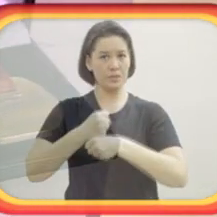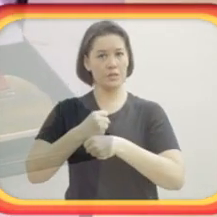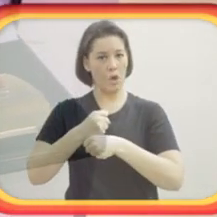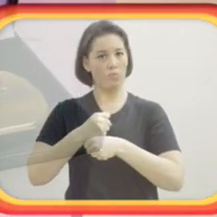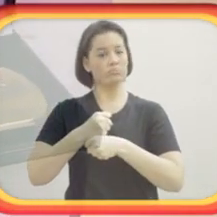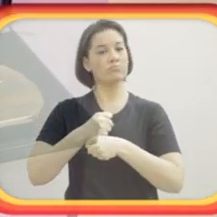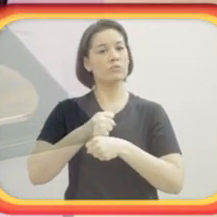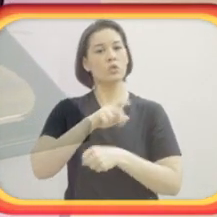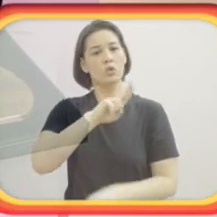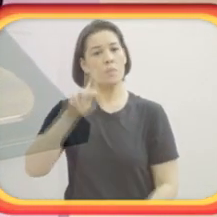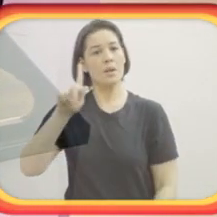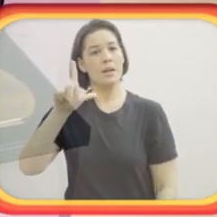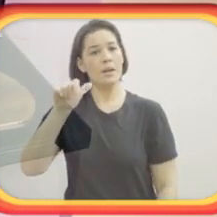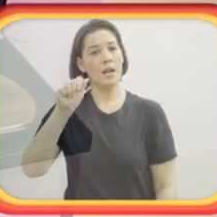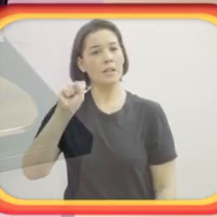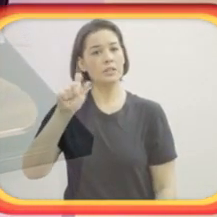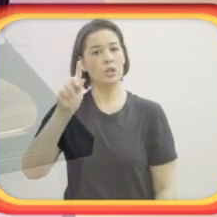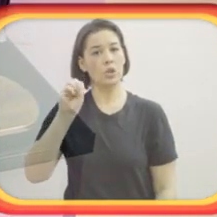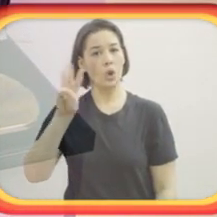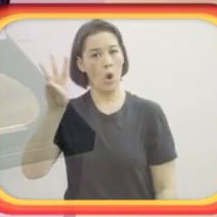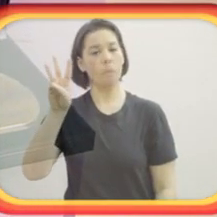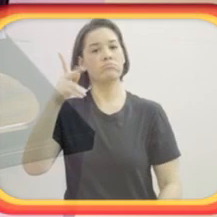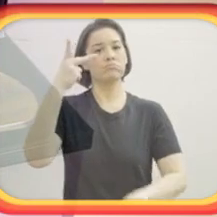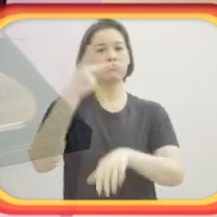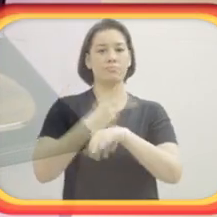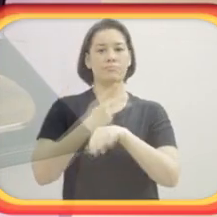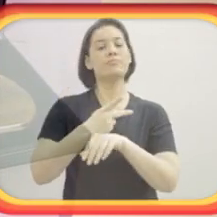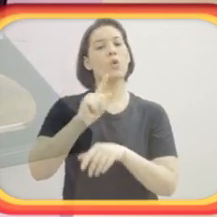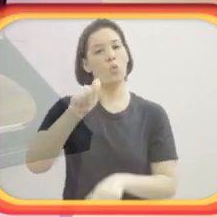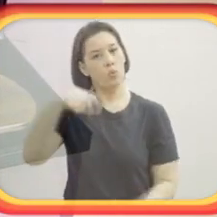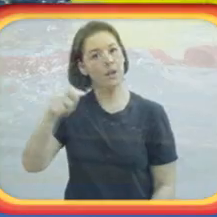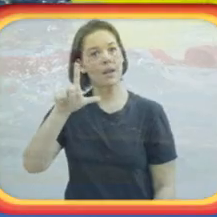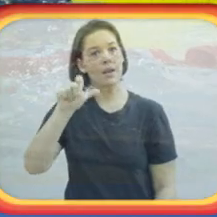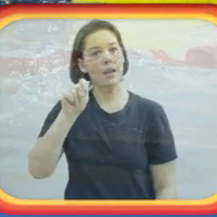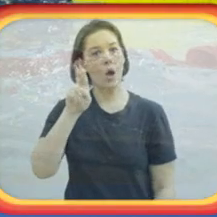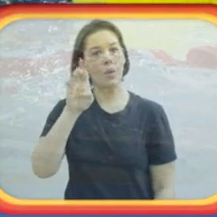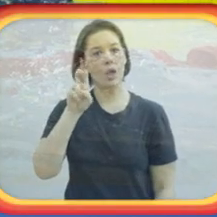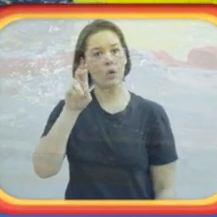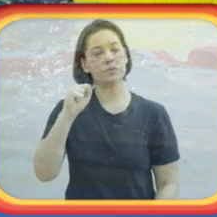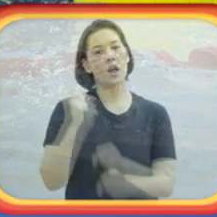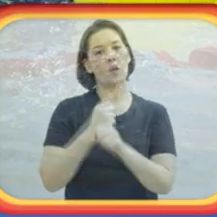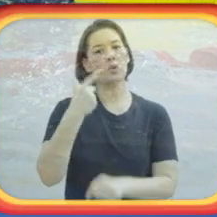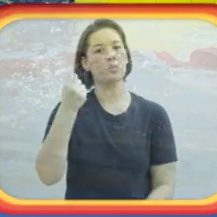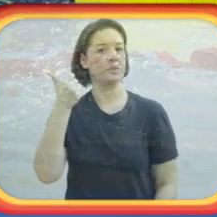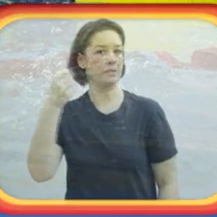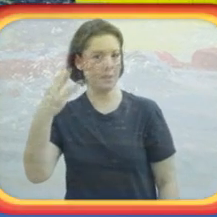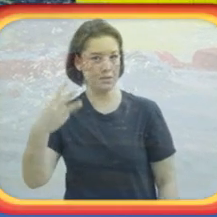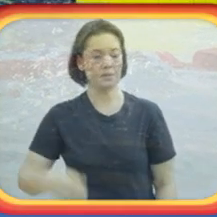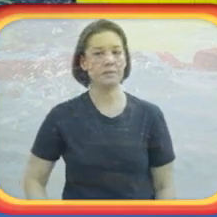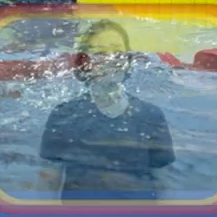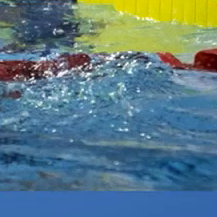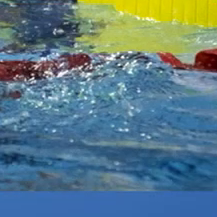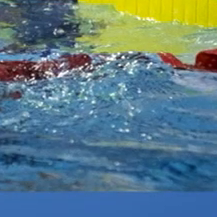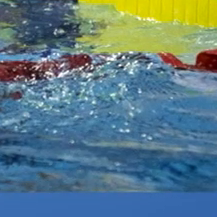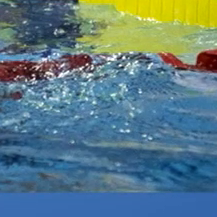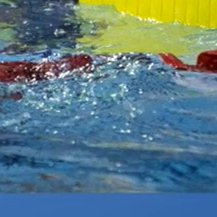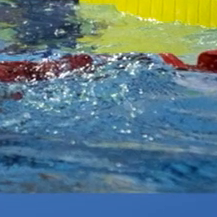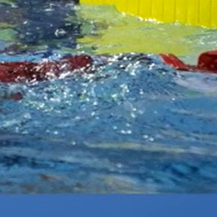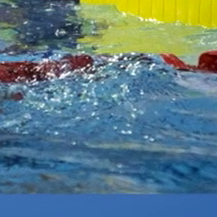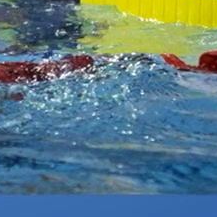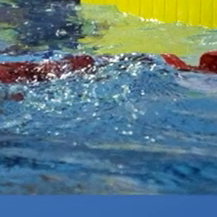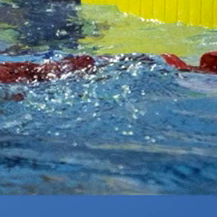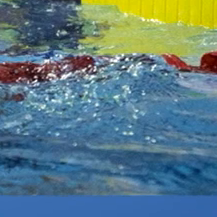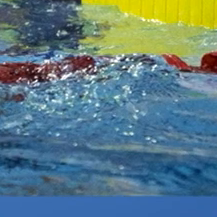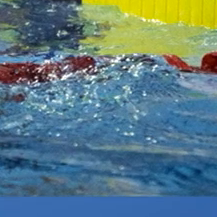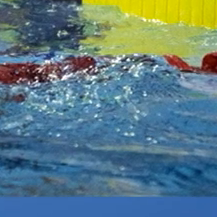Uma das, né, estatuetas do Laureus, em 2013. Daniel dentro da piscina com toque e óculos de natação.